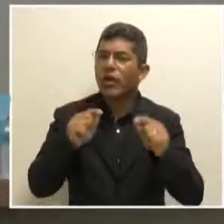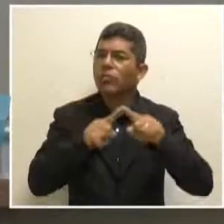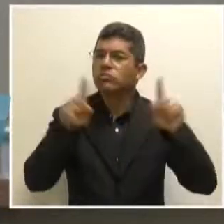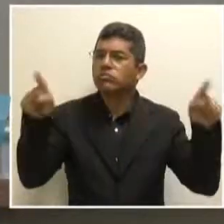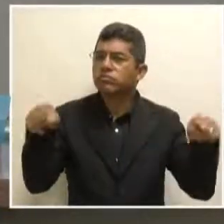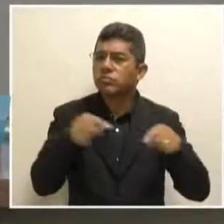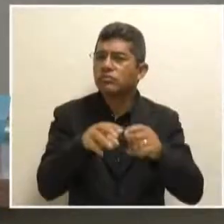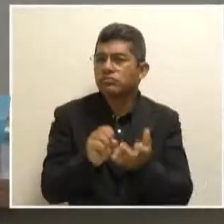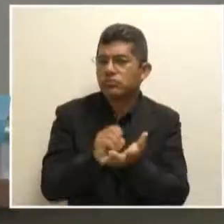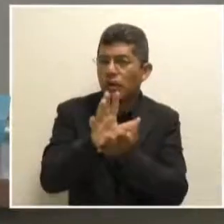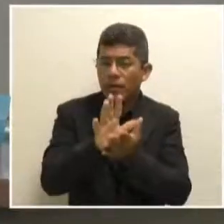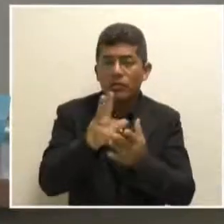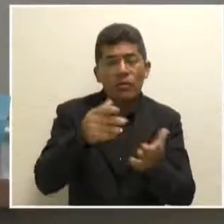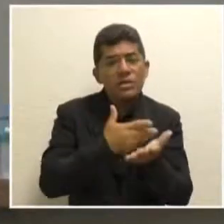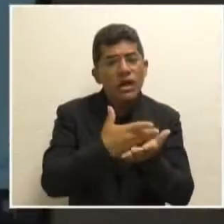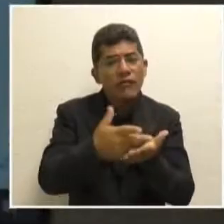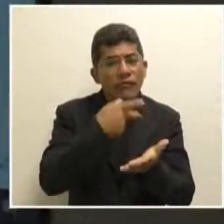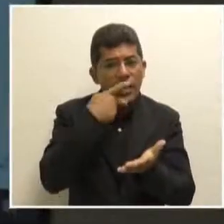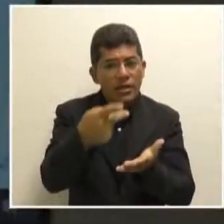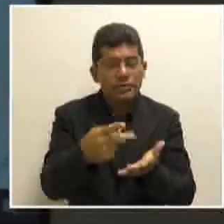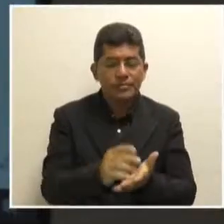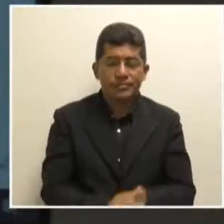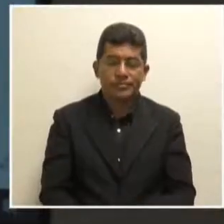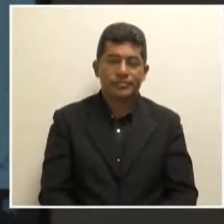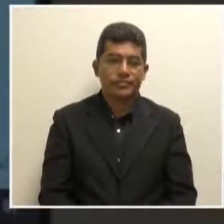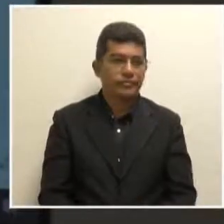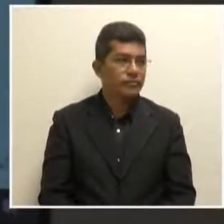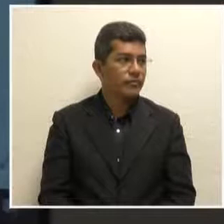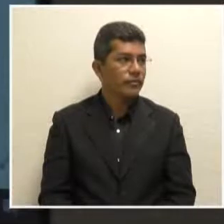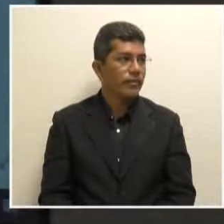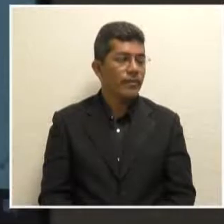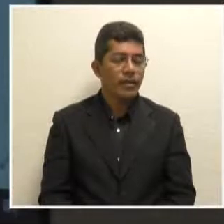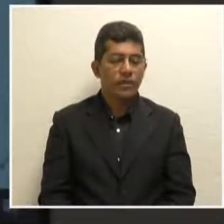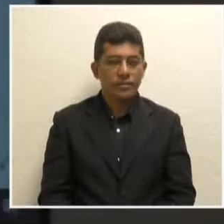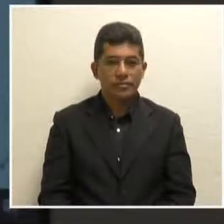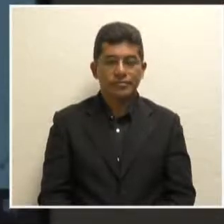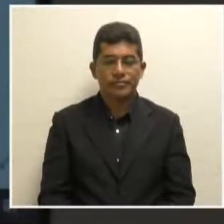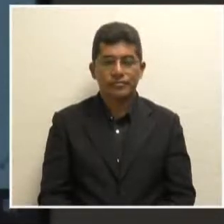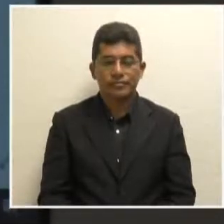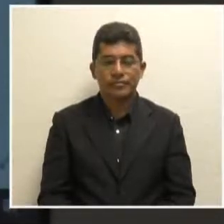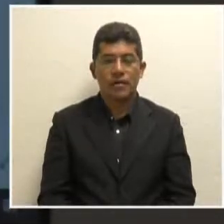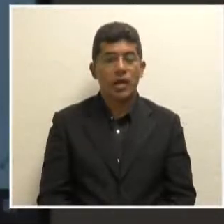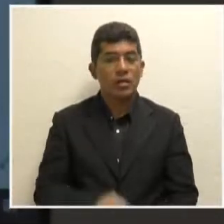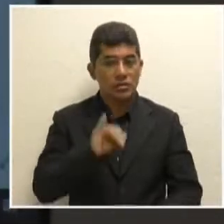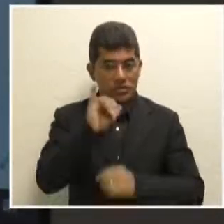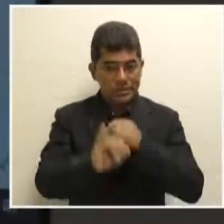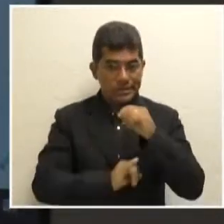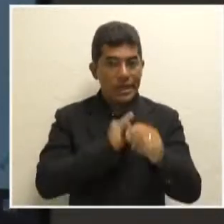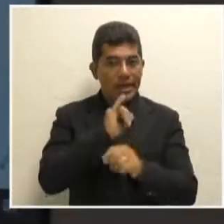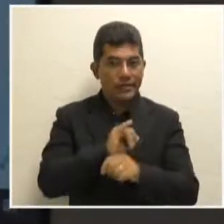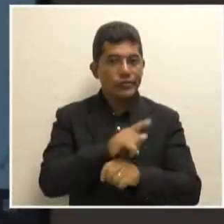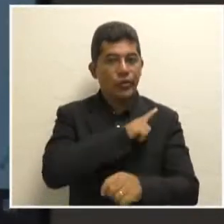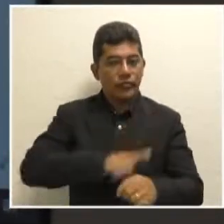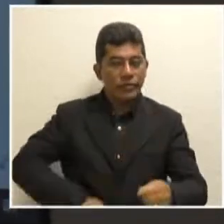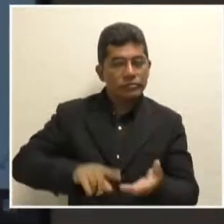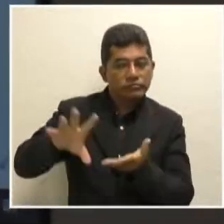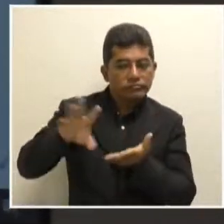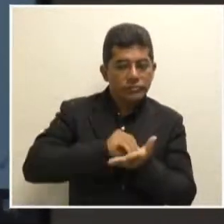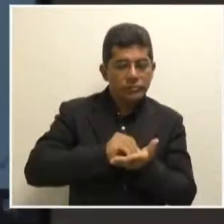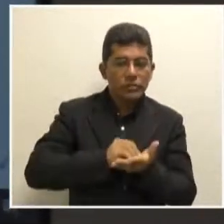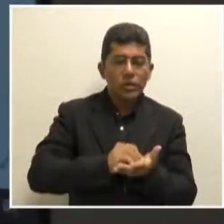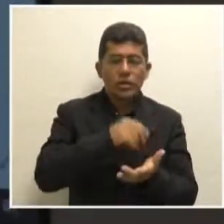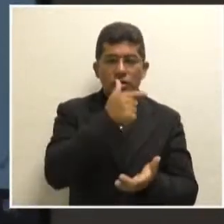Aí nós temos aí um retrato que nós colhemos no site do governo do Estado de